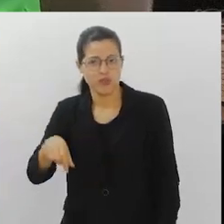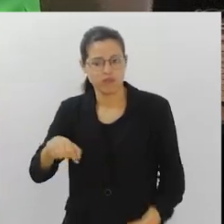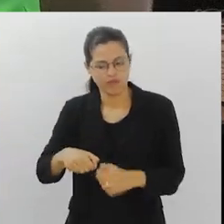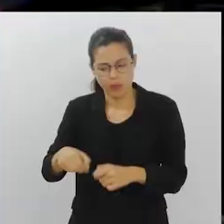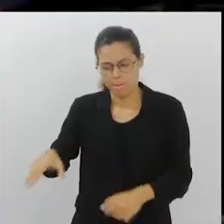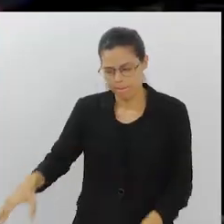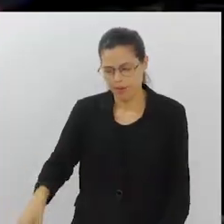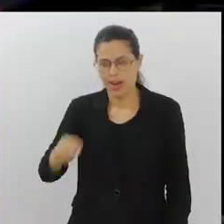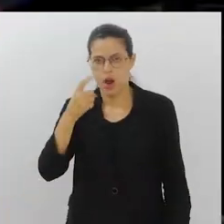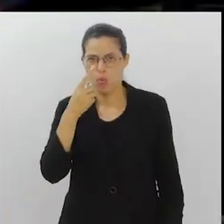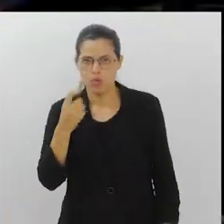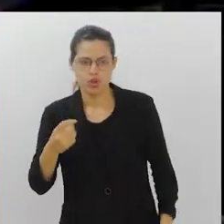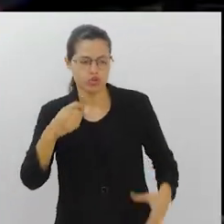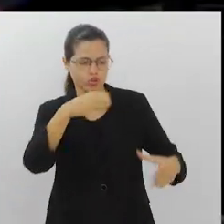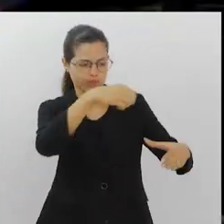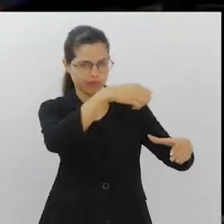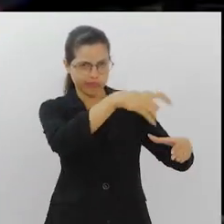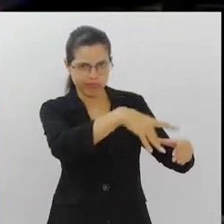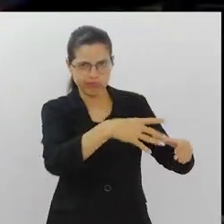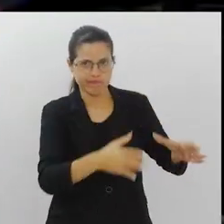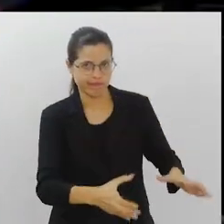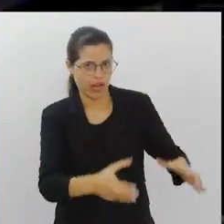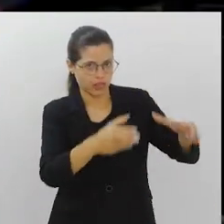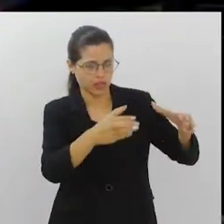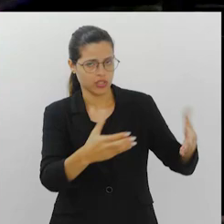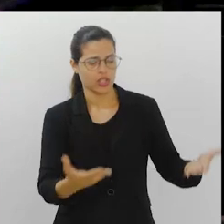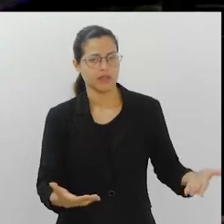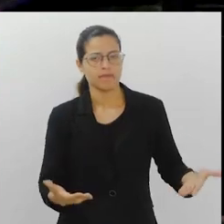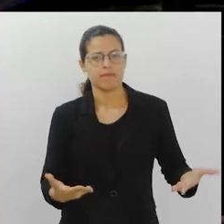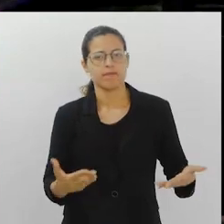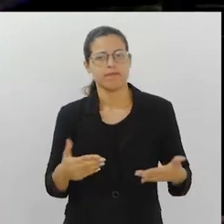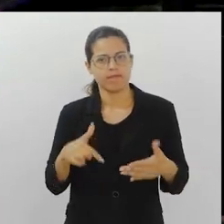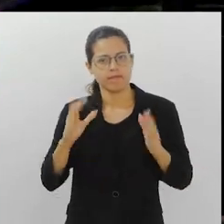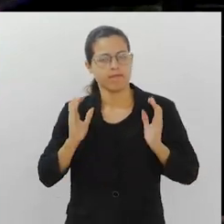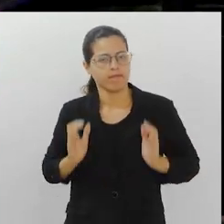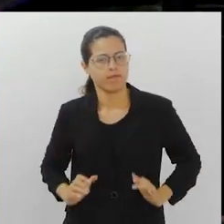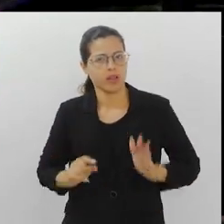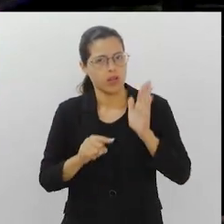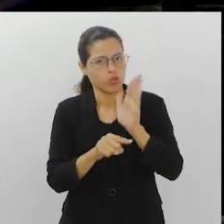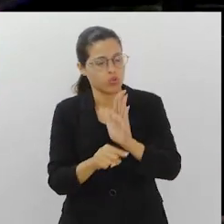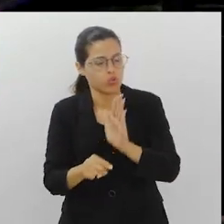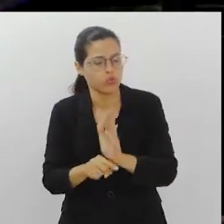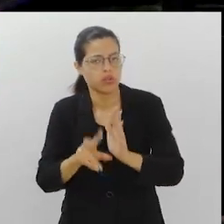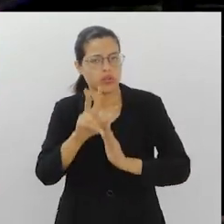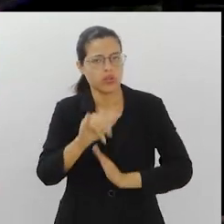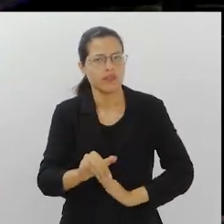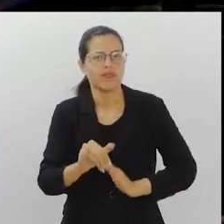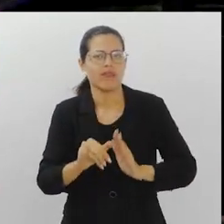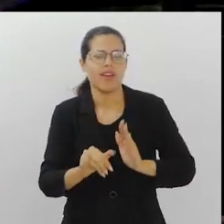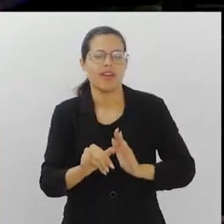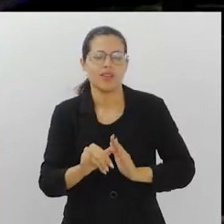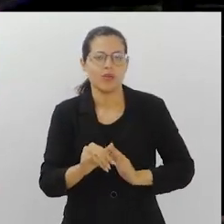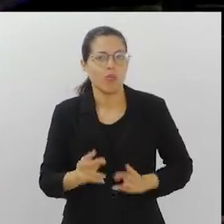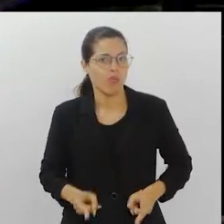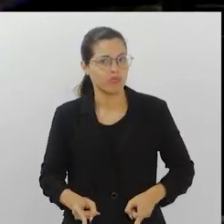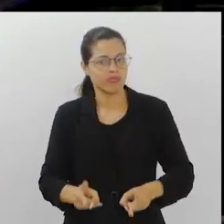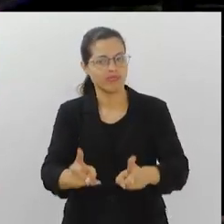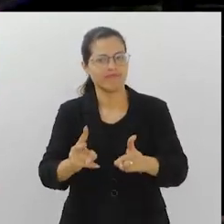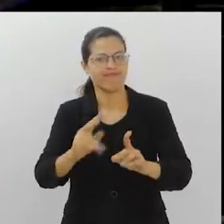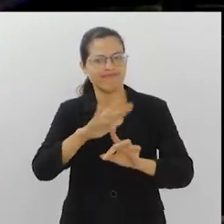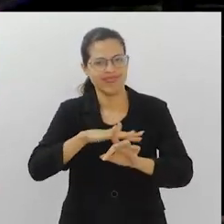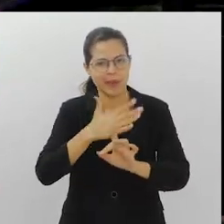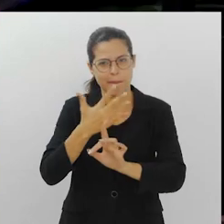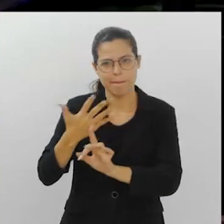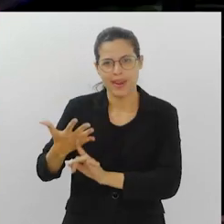saquinho e colocar no contêiner. Então, todos esses comportamentos ajudam e vão contribuir para um meio ambiente